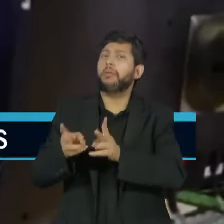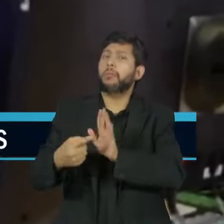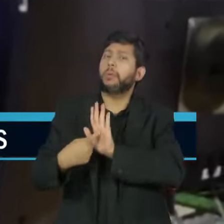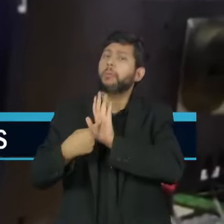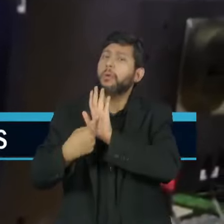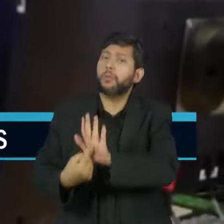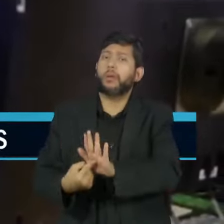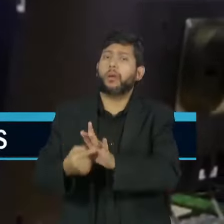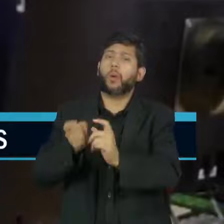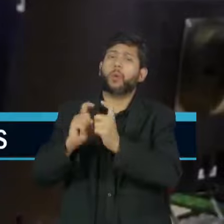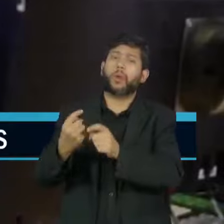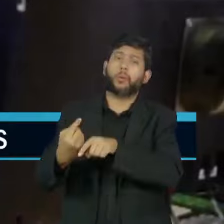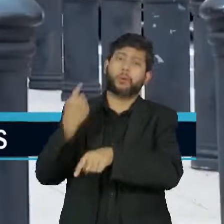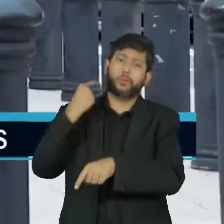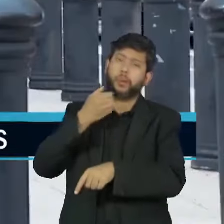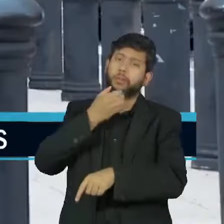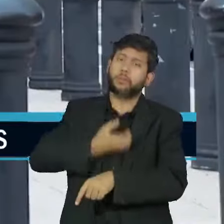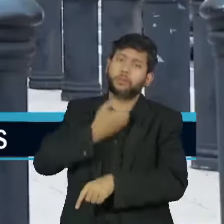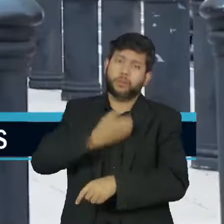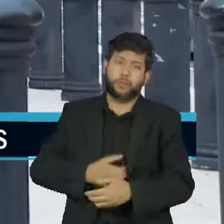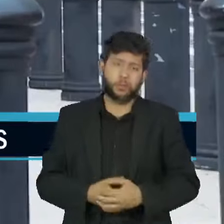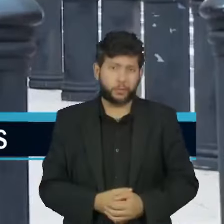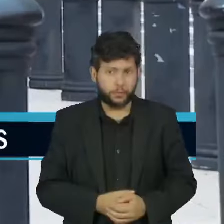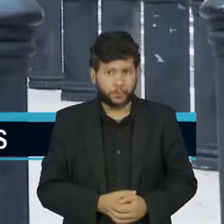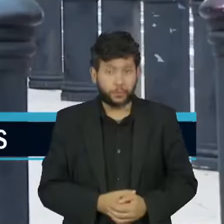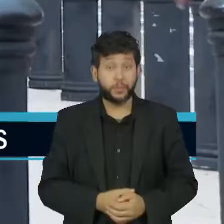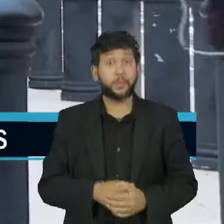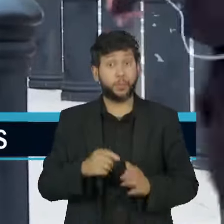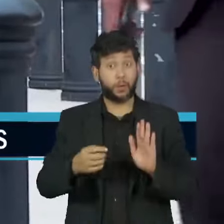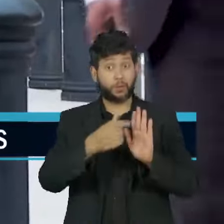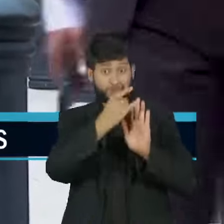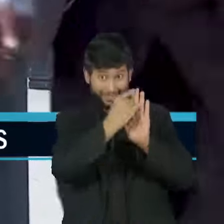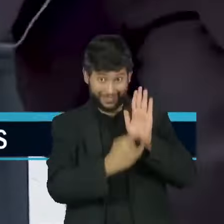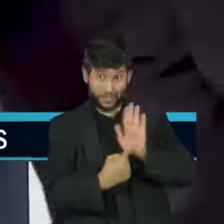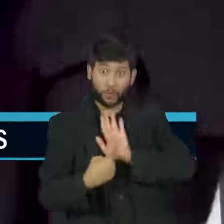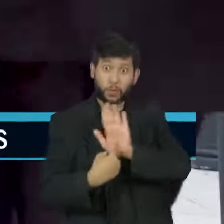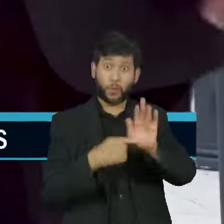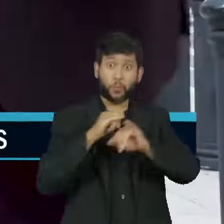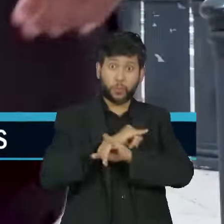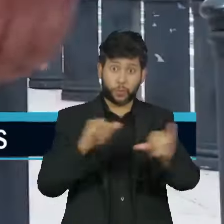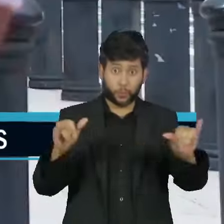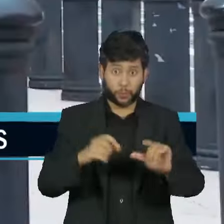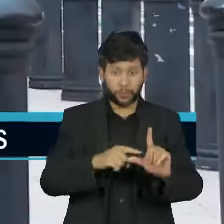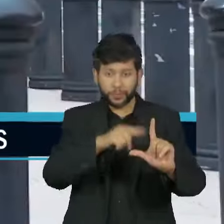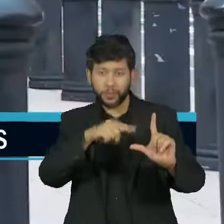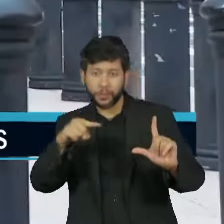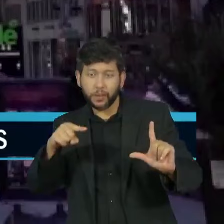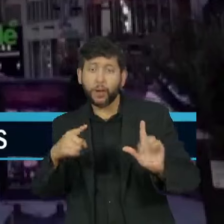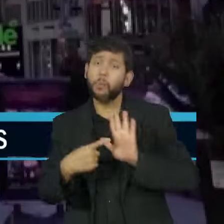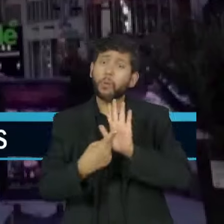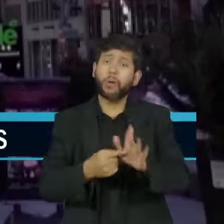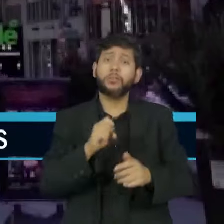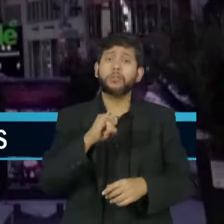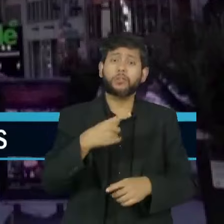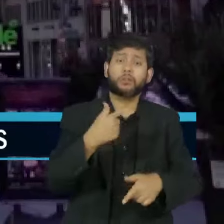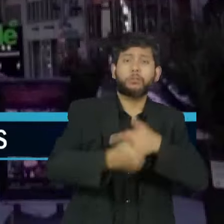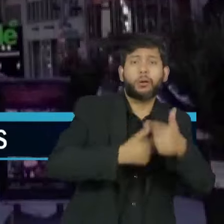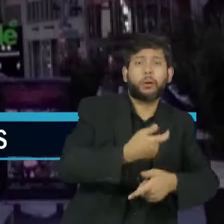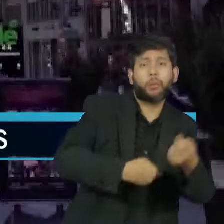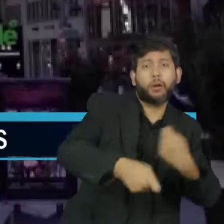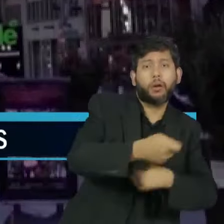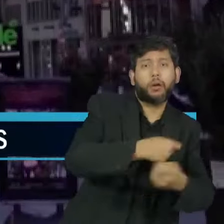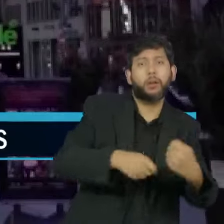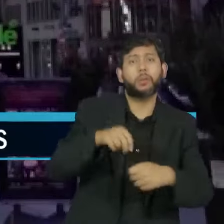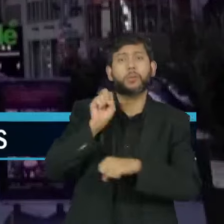na última reunião em dezembro. Segundo o comunicado, indicadores mostram que a atividade econômica e o mercado de